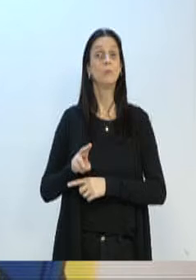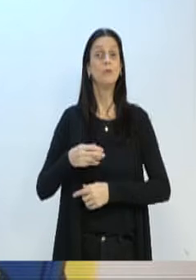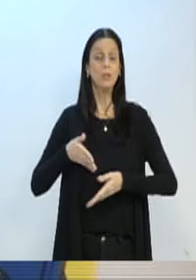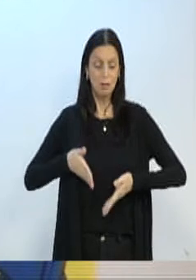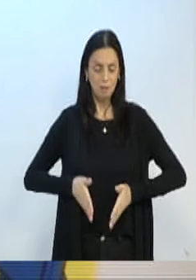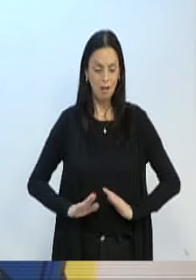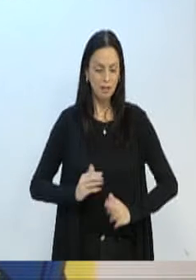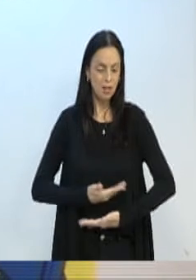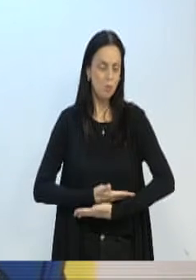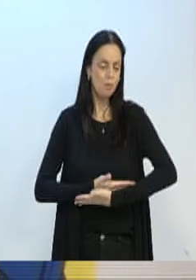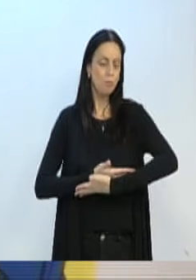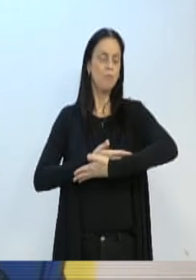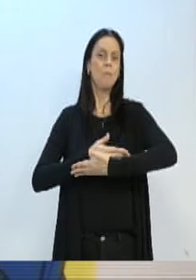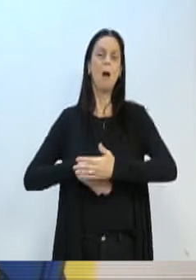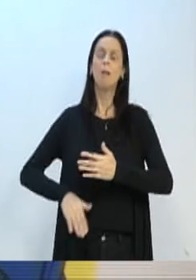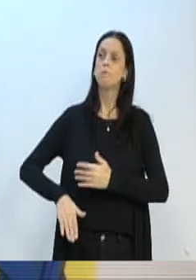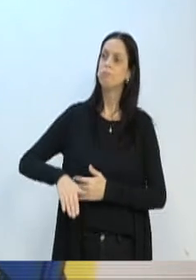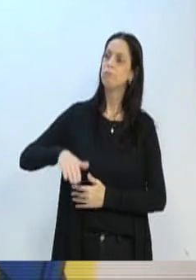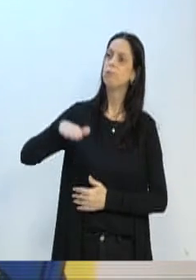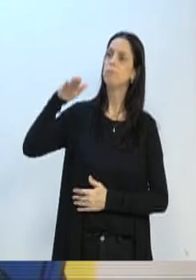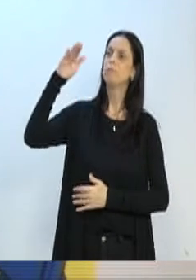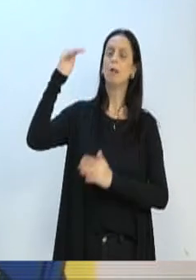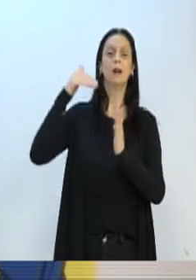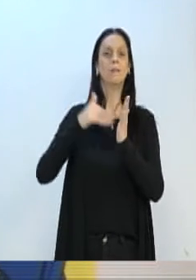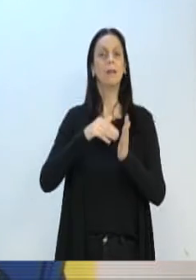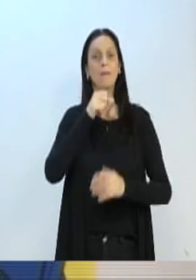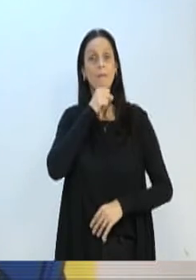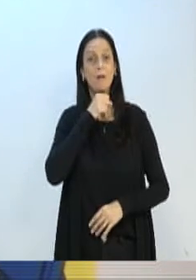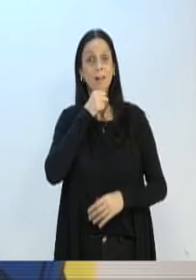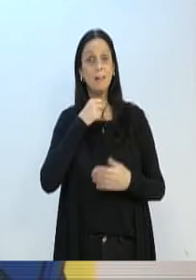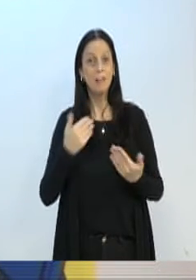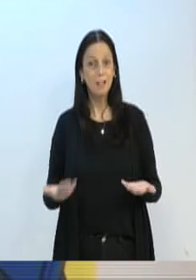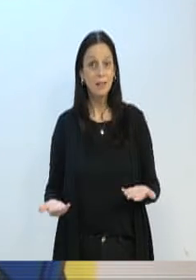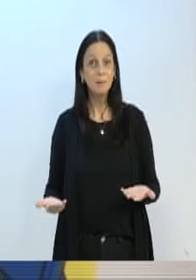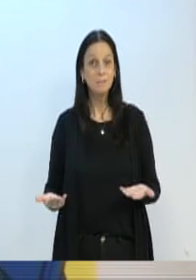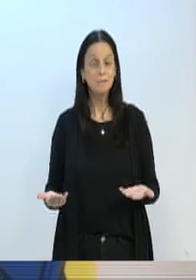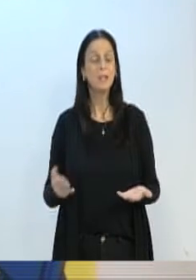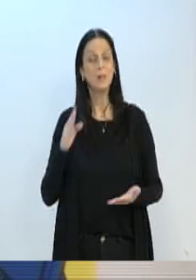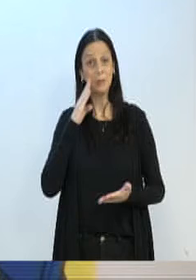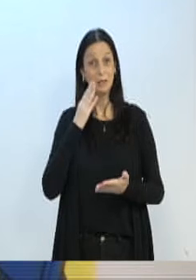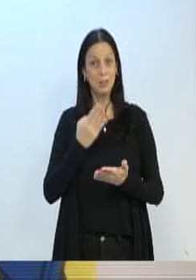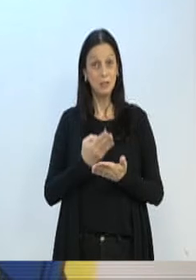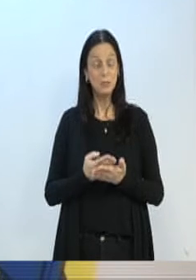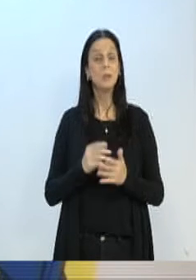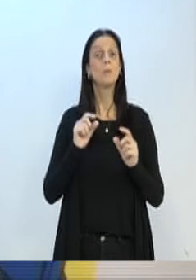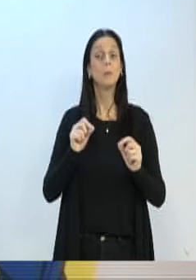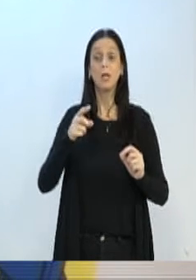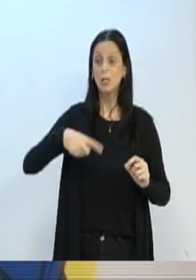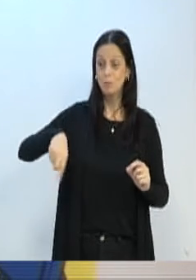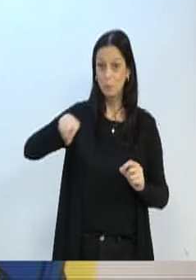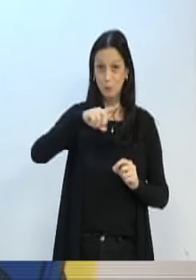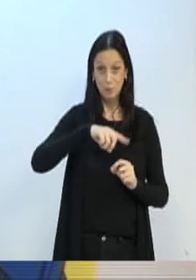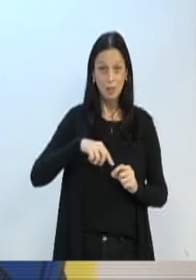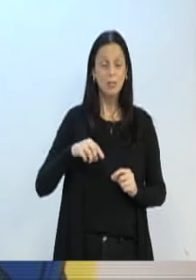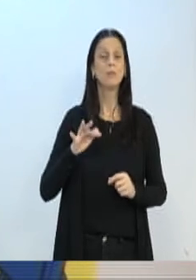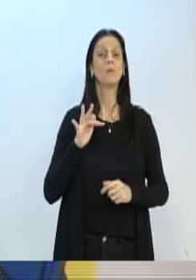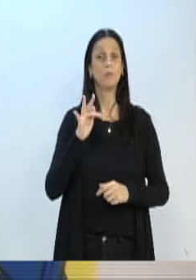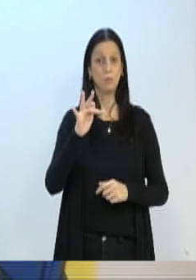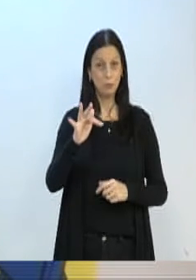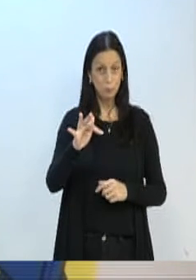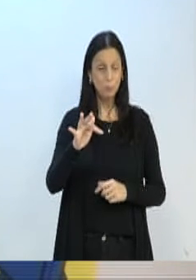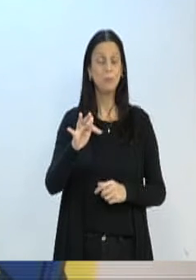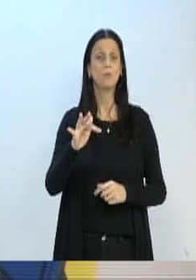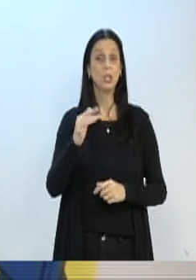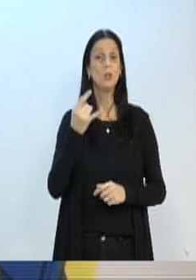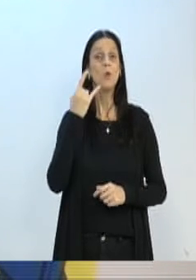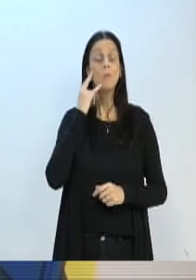último dia de vida. Provavelmente, será o rosto de um profissional da enfermagem que todos aqui irão ver no seu último